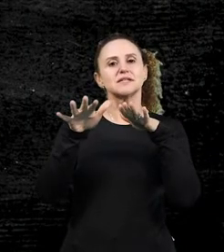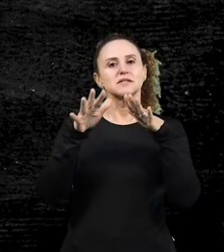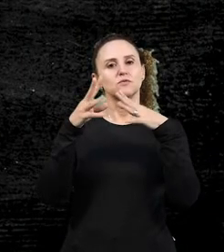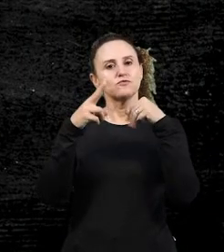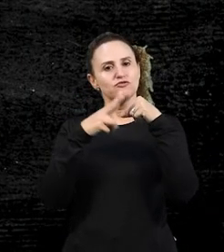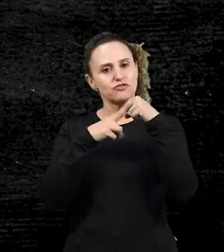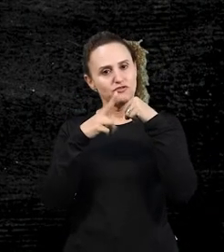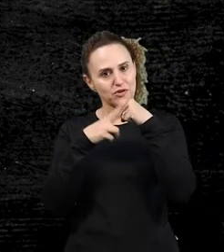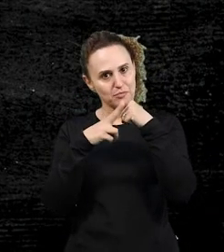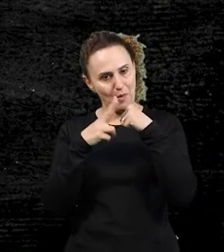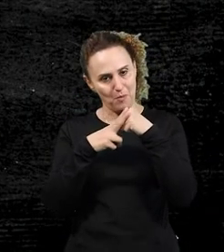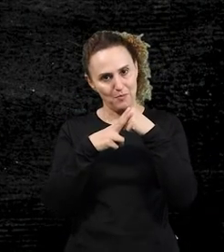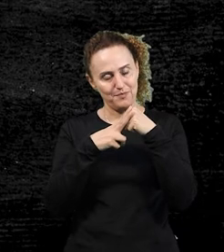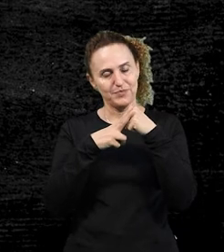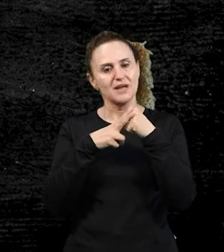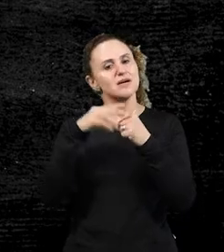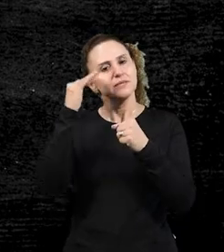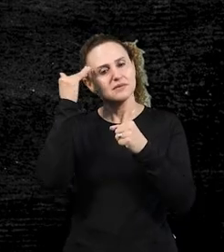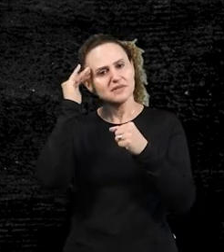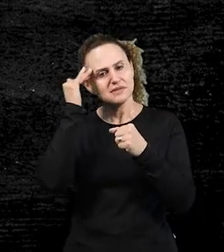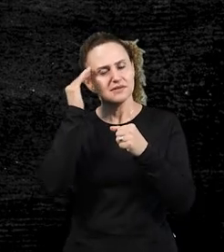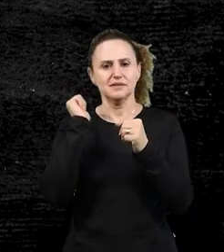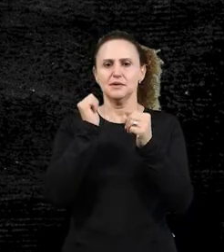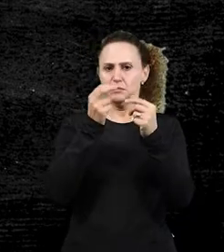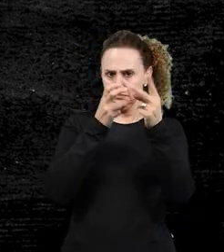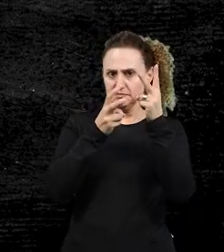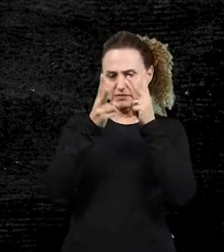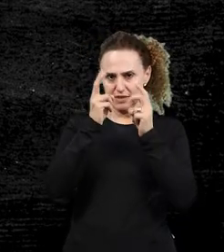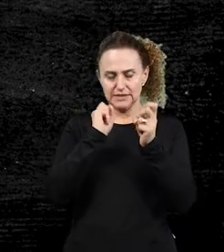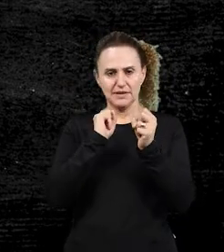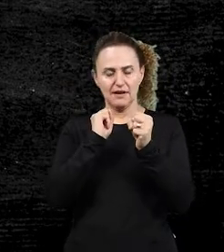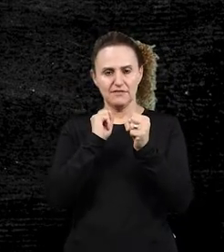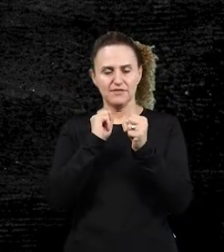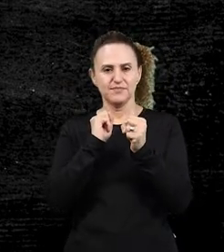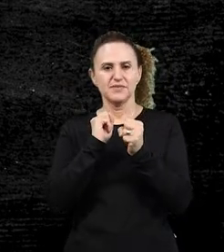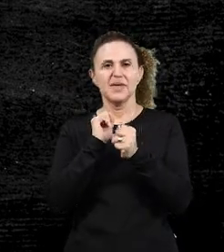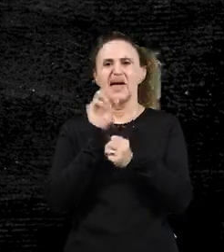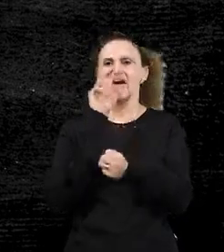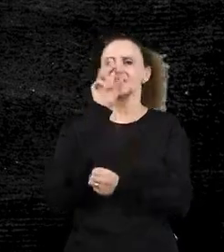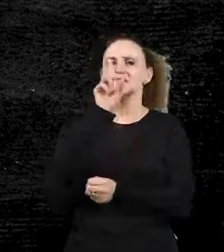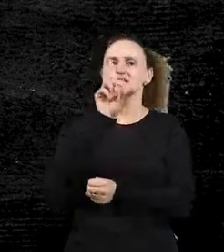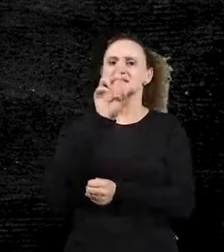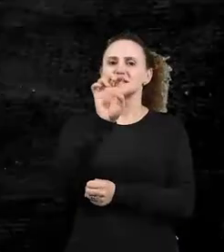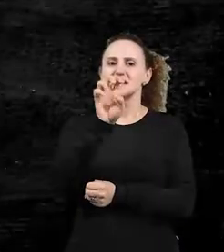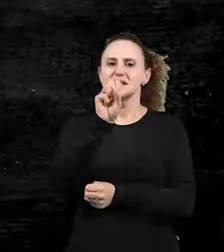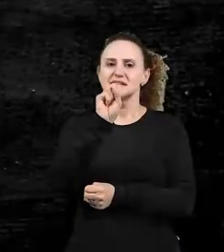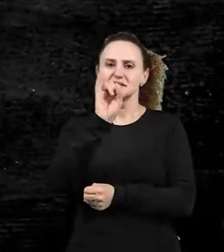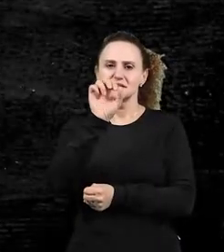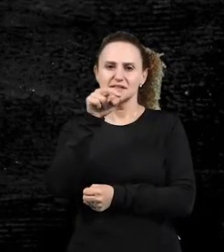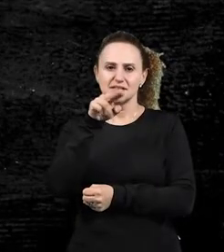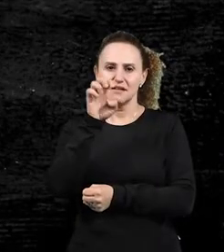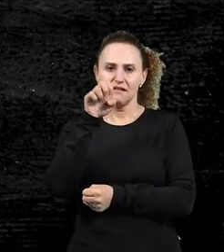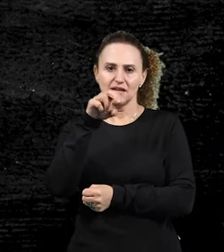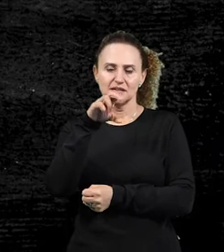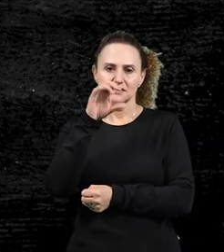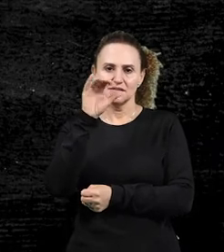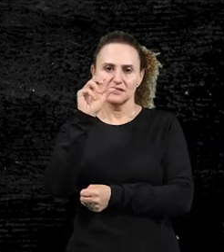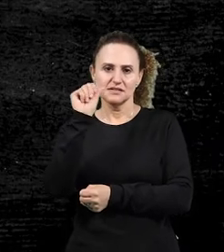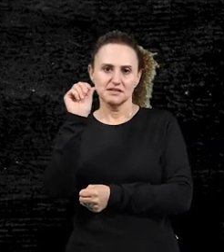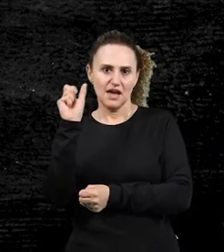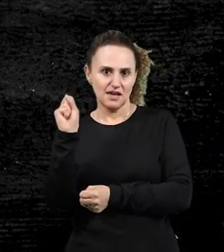né? Só pra vocês entenderem, observem aqui. As desinências de número pessoais. então,